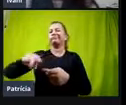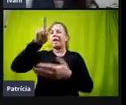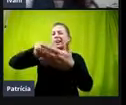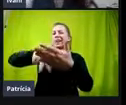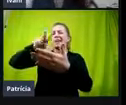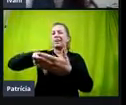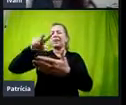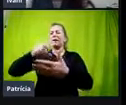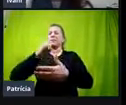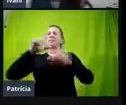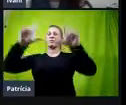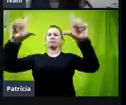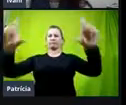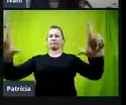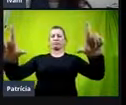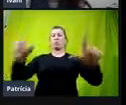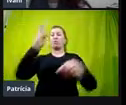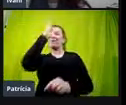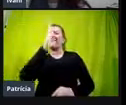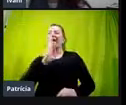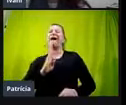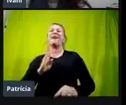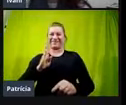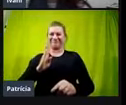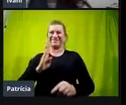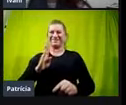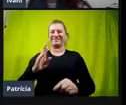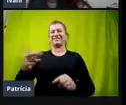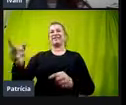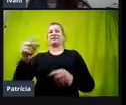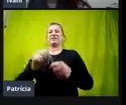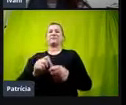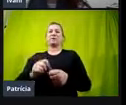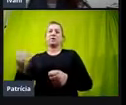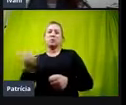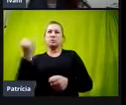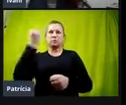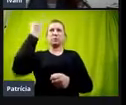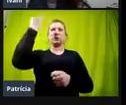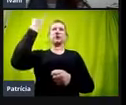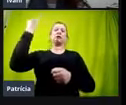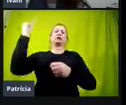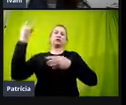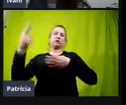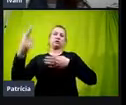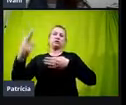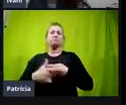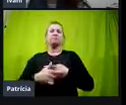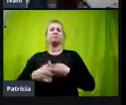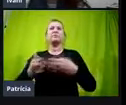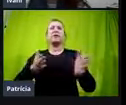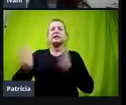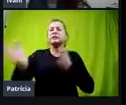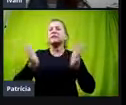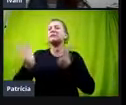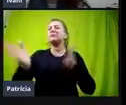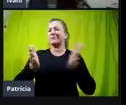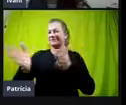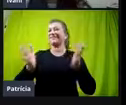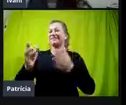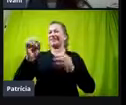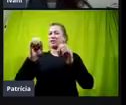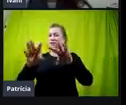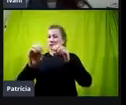bons aí, gratuitos, e que fazem uma função bem importante, né, de acessibilidade educacional para esses